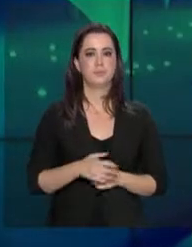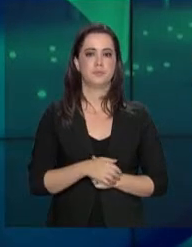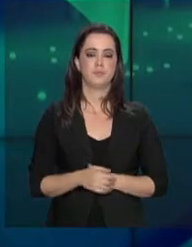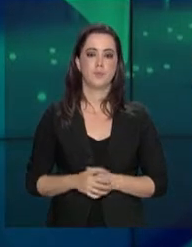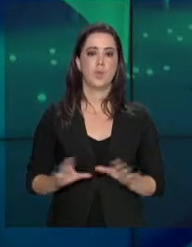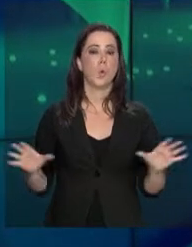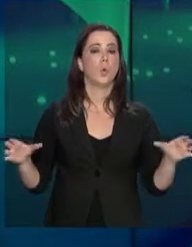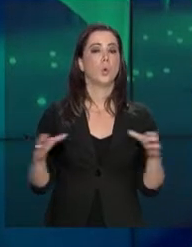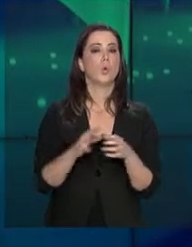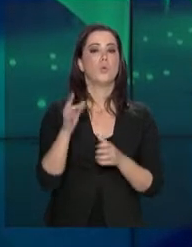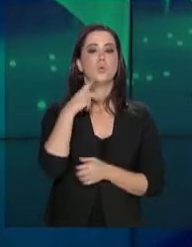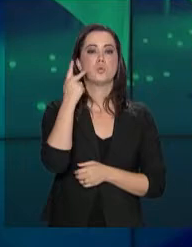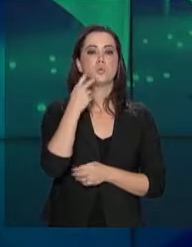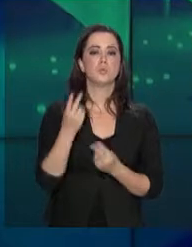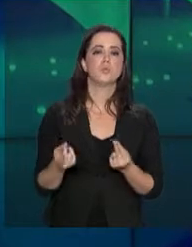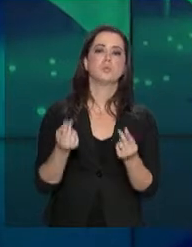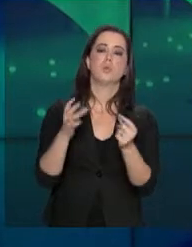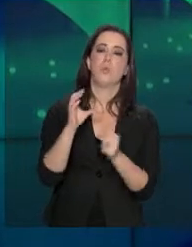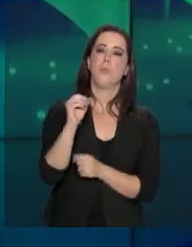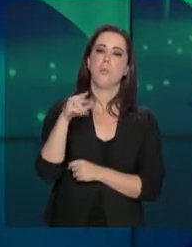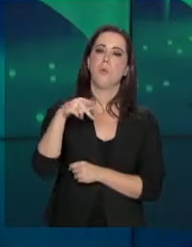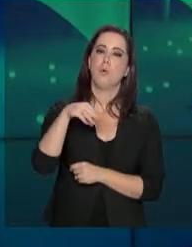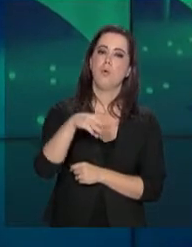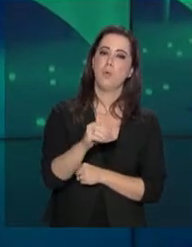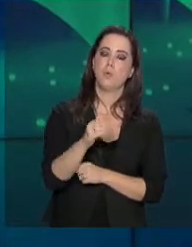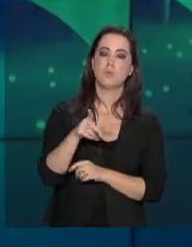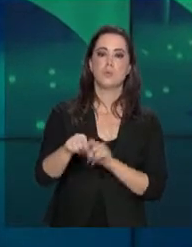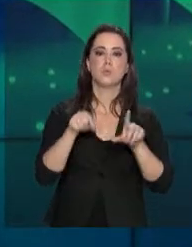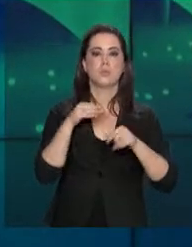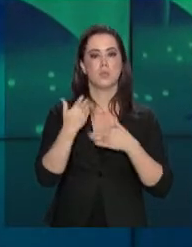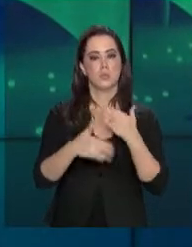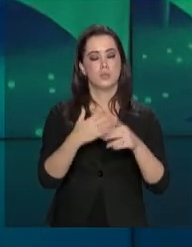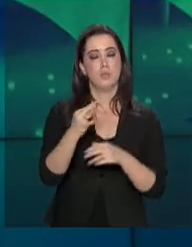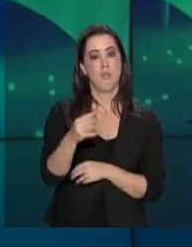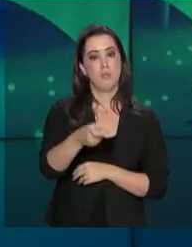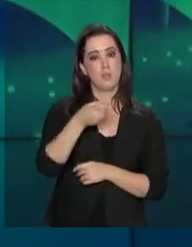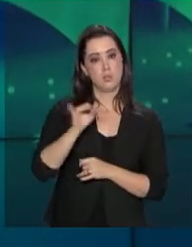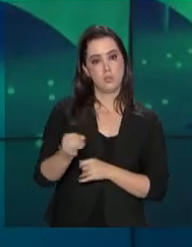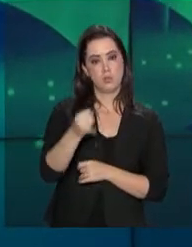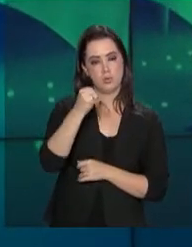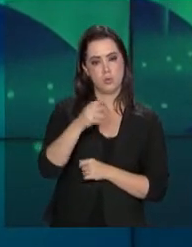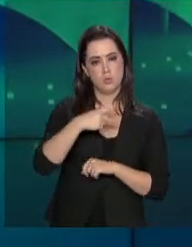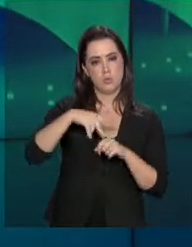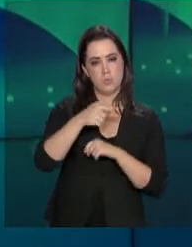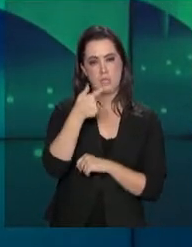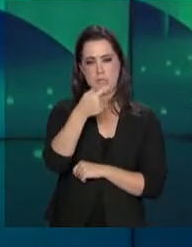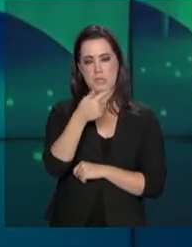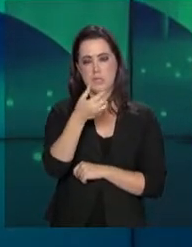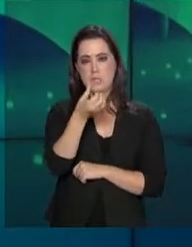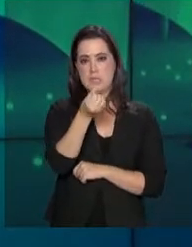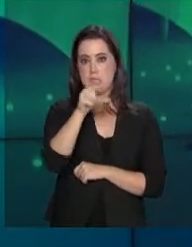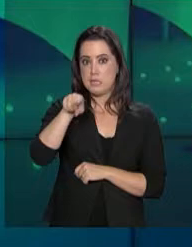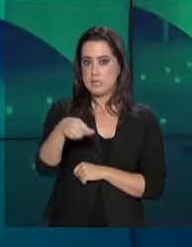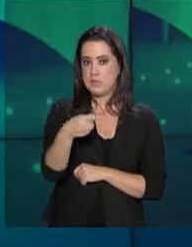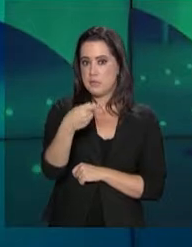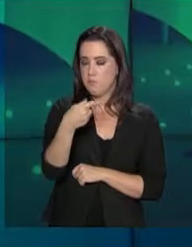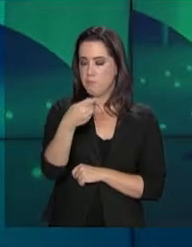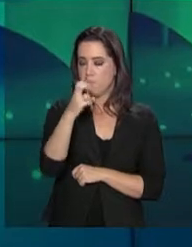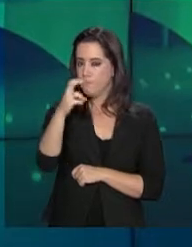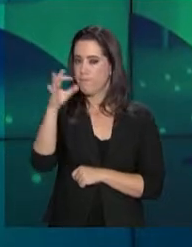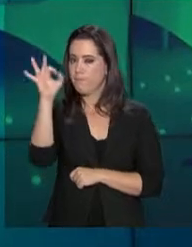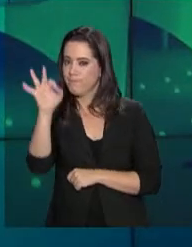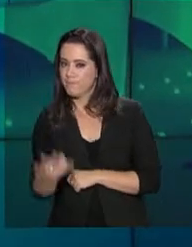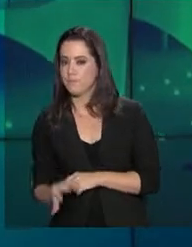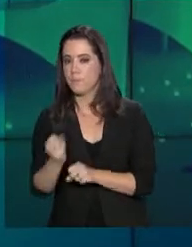O Comitê de Política Monetária, Copom, decidiu manter a taxa básica de juros do país em 6,5% ao